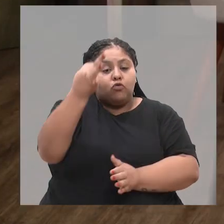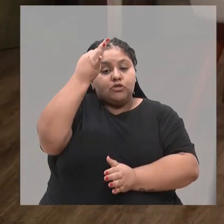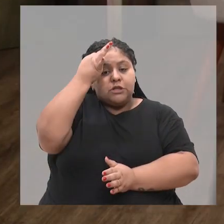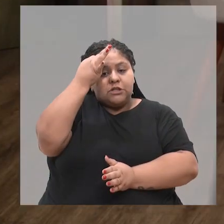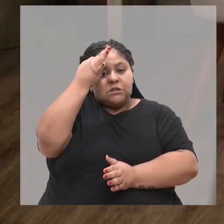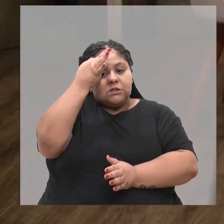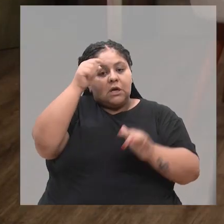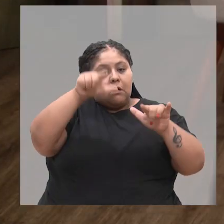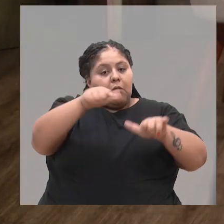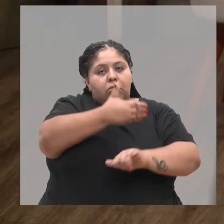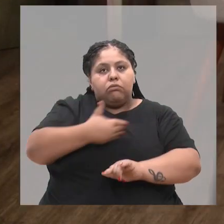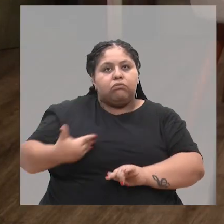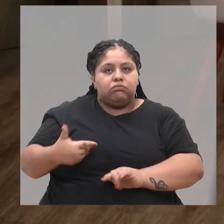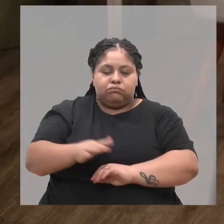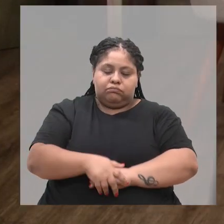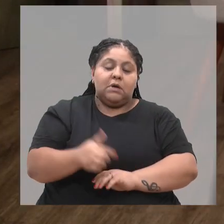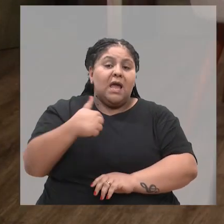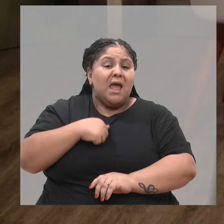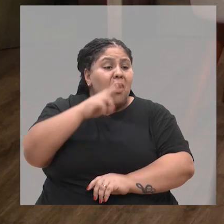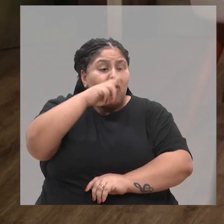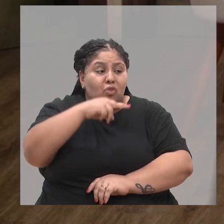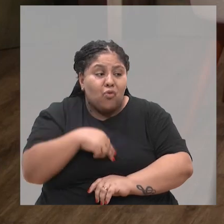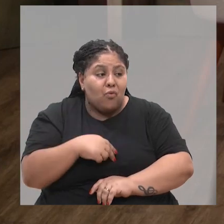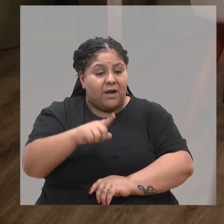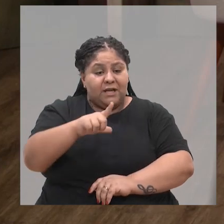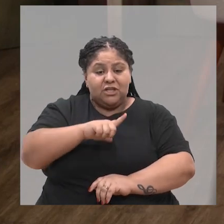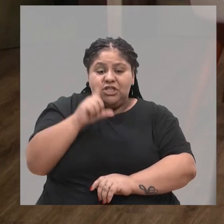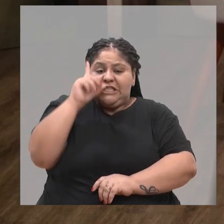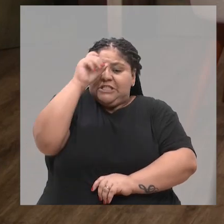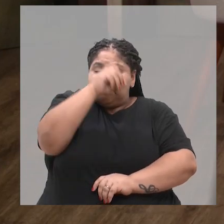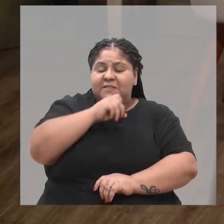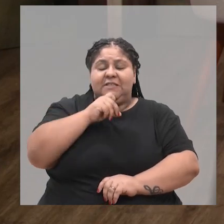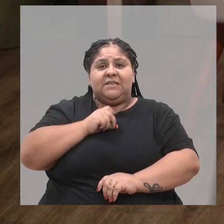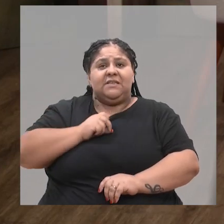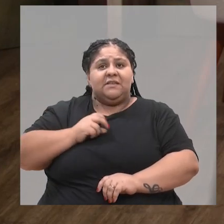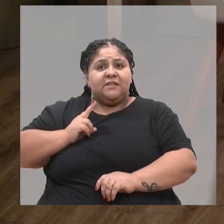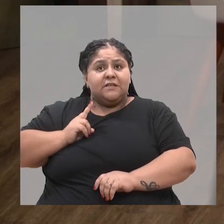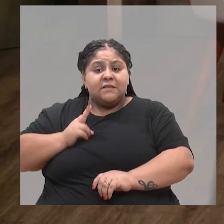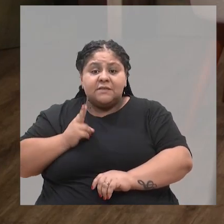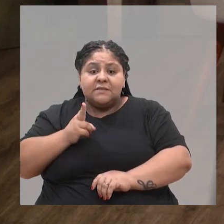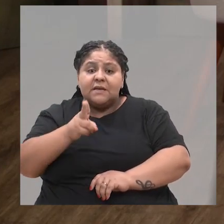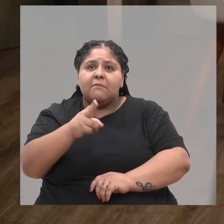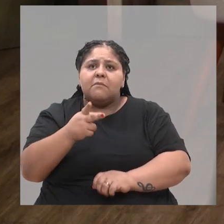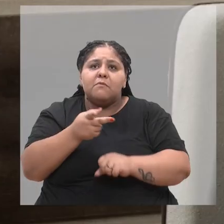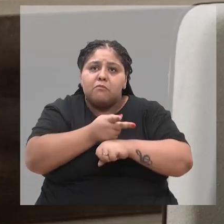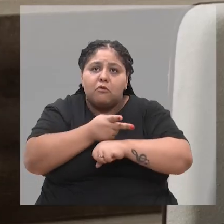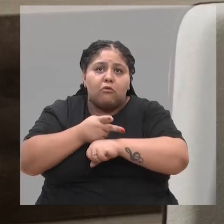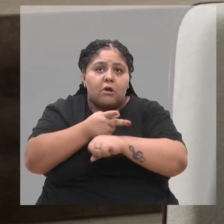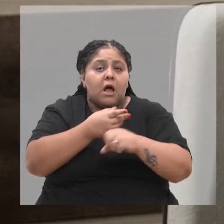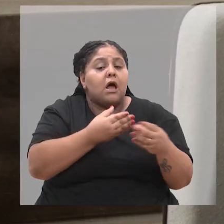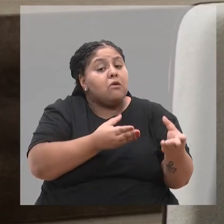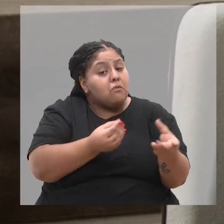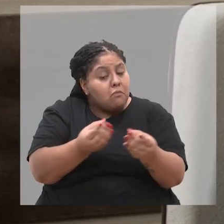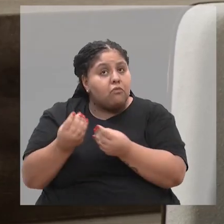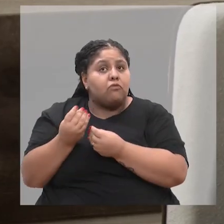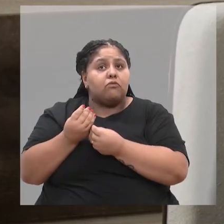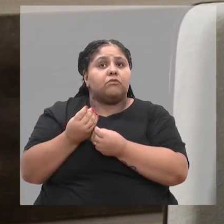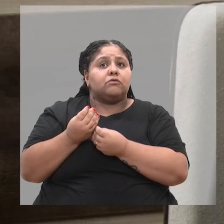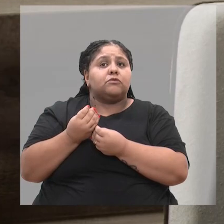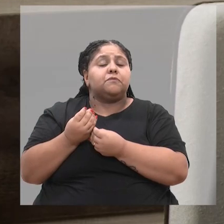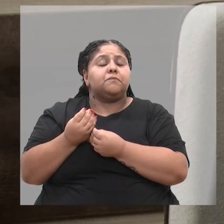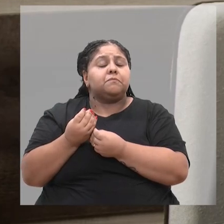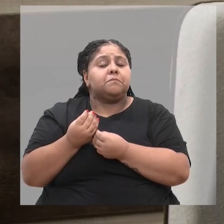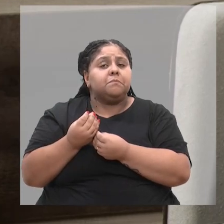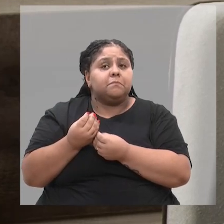sobretudo, os órgãos públicos? Mas eu nunca tive dificuldade com isso. Sempre me procuraram muito e até